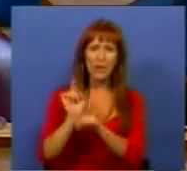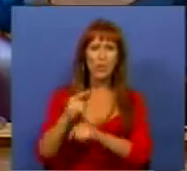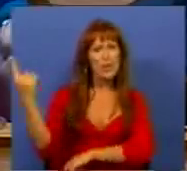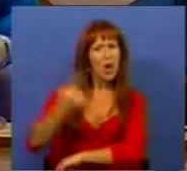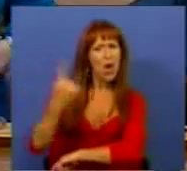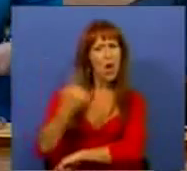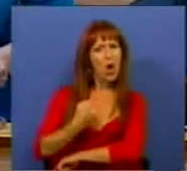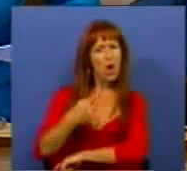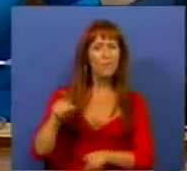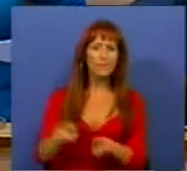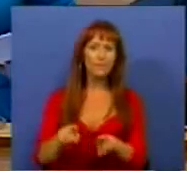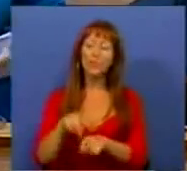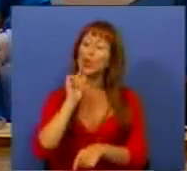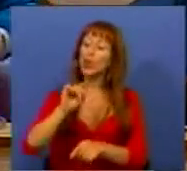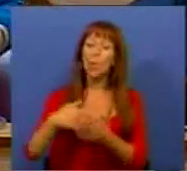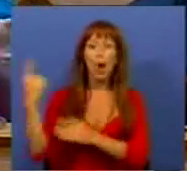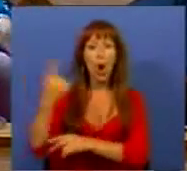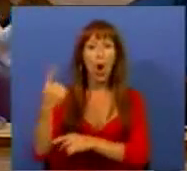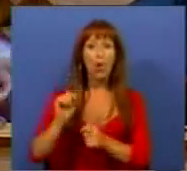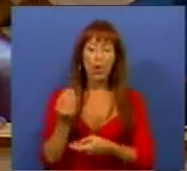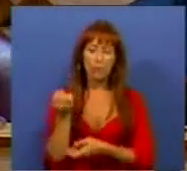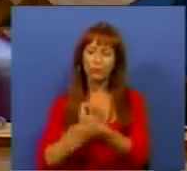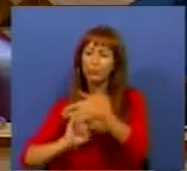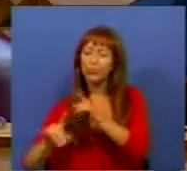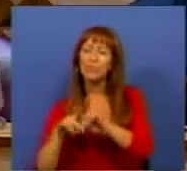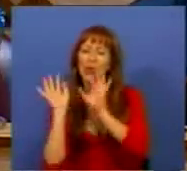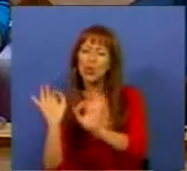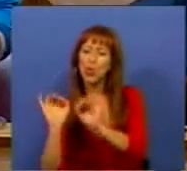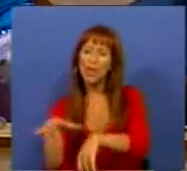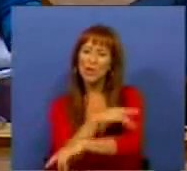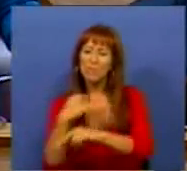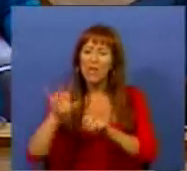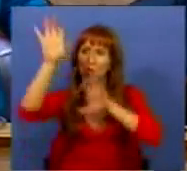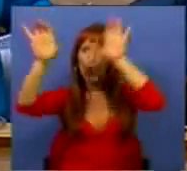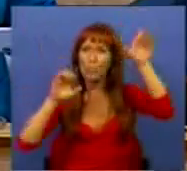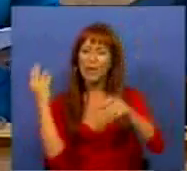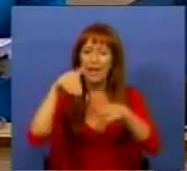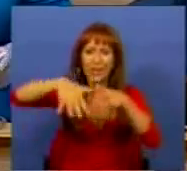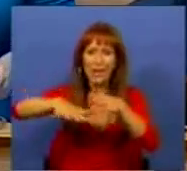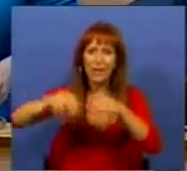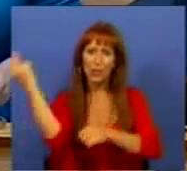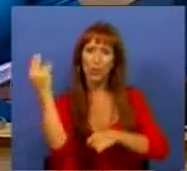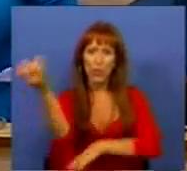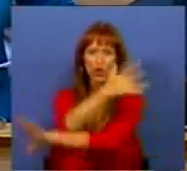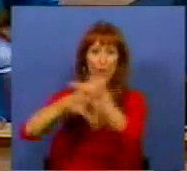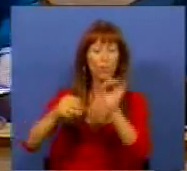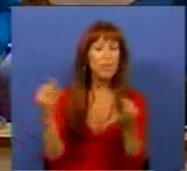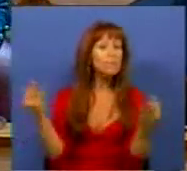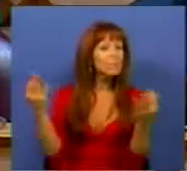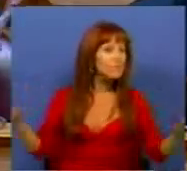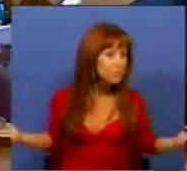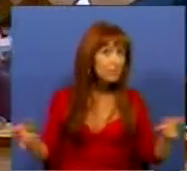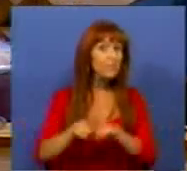diretiva chamada a diretiva de reembolso dos cuidados médicos nos países da União Europeia. De facto,